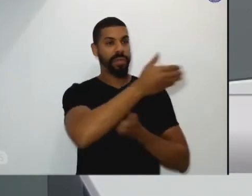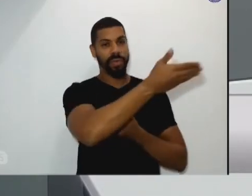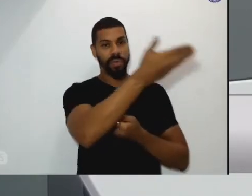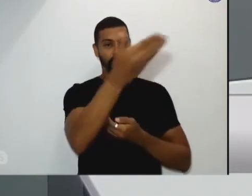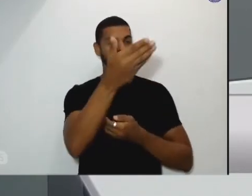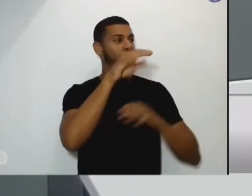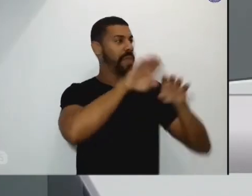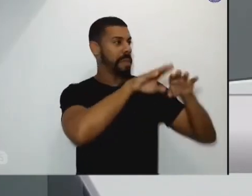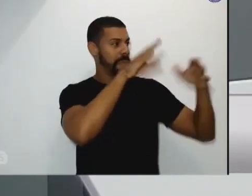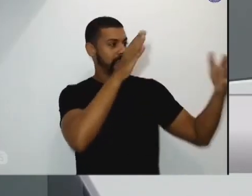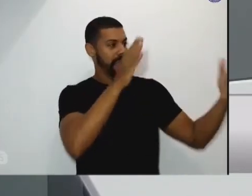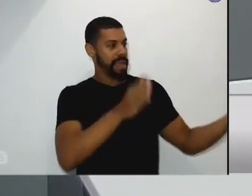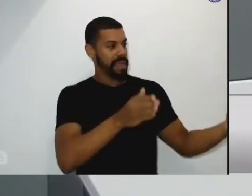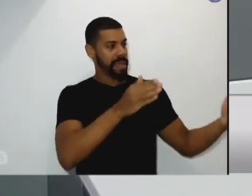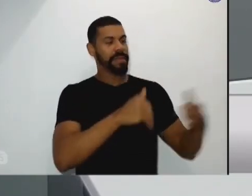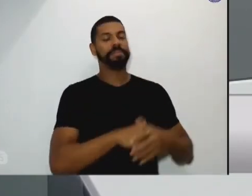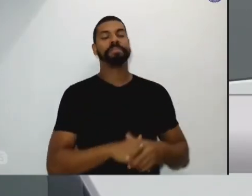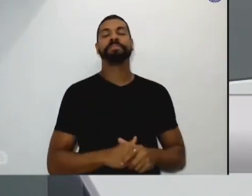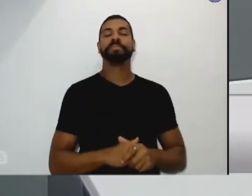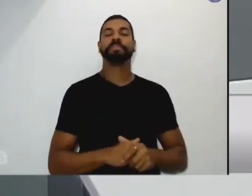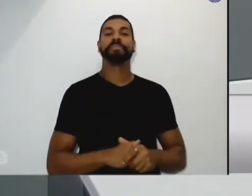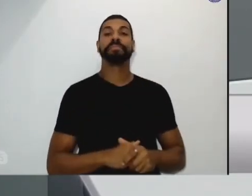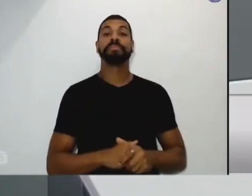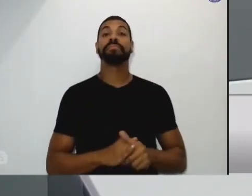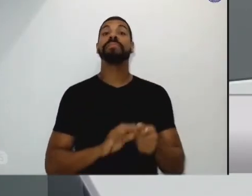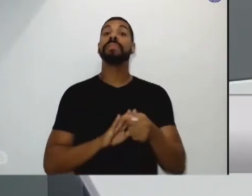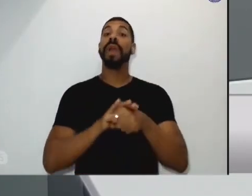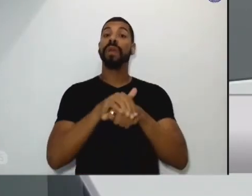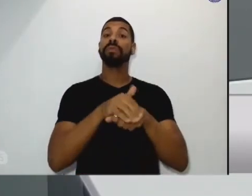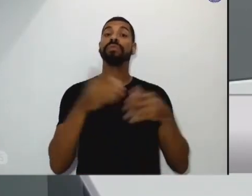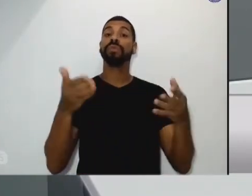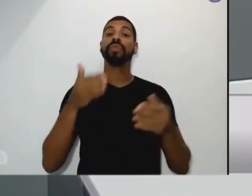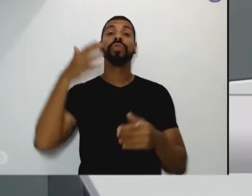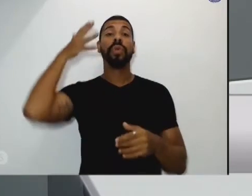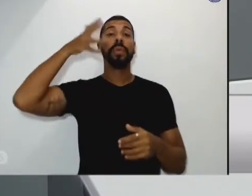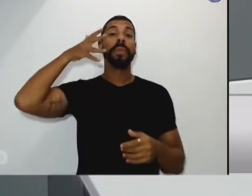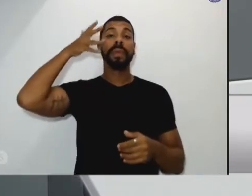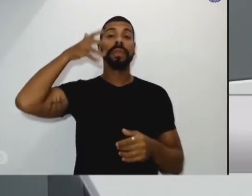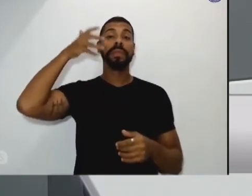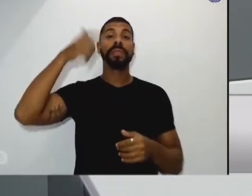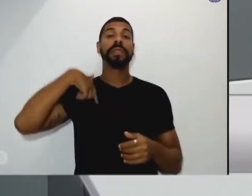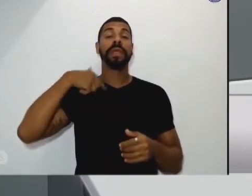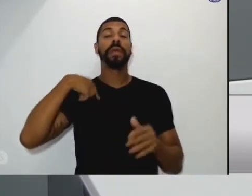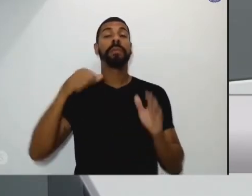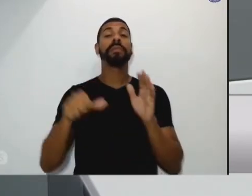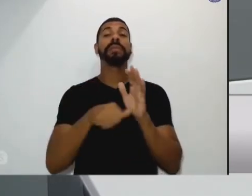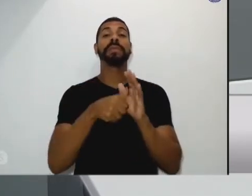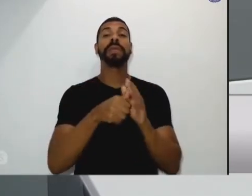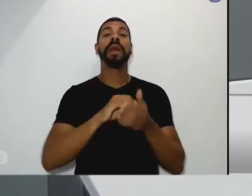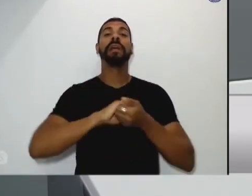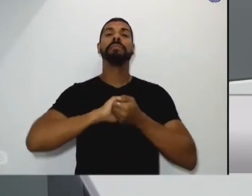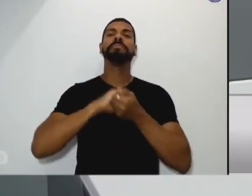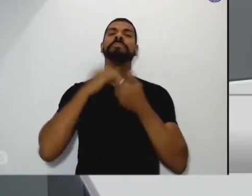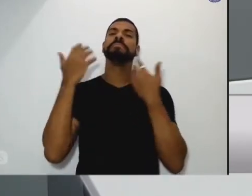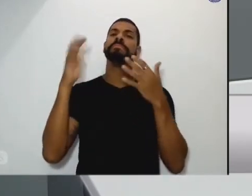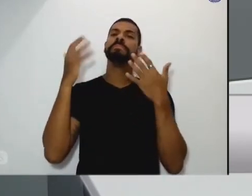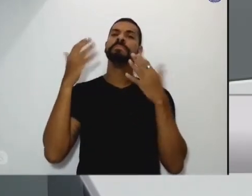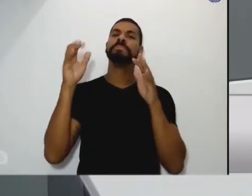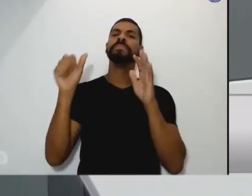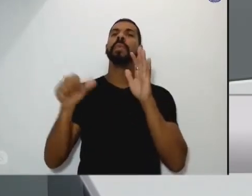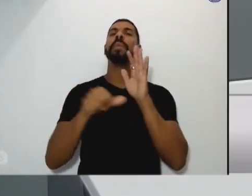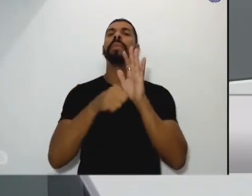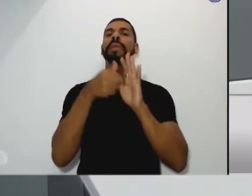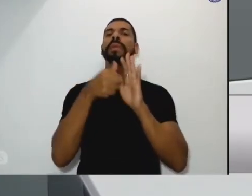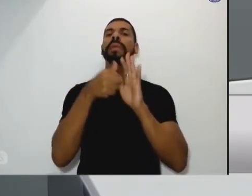pela noite de hoje aos palestrantes eu gostaria de primeiramente parabenizar o primeiro palestrante do